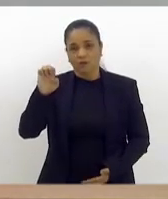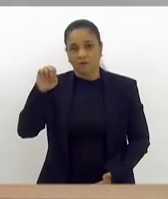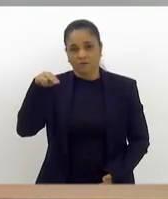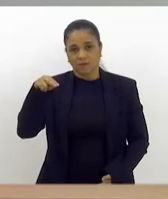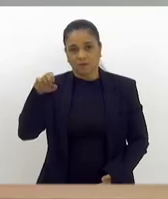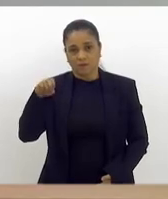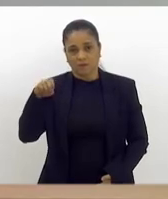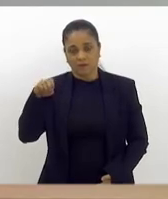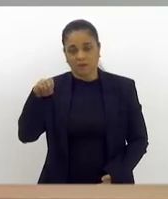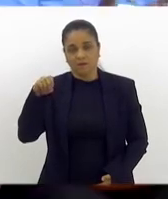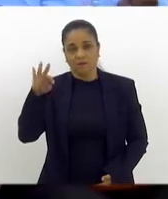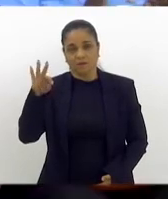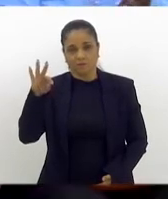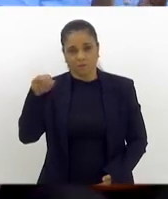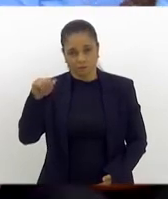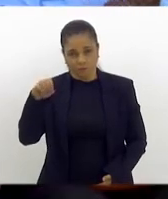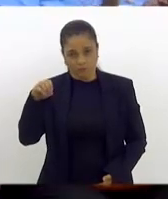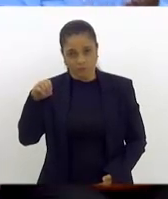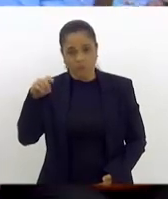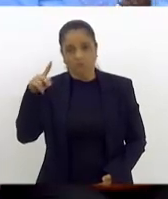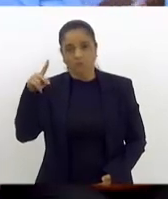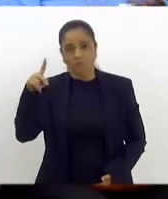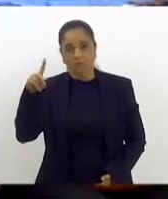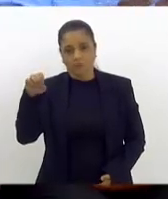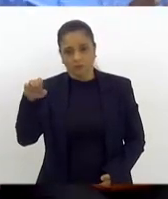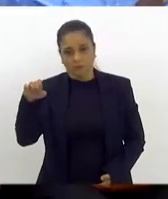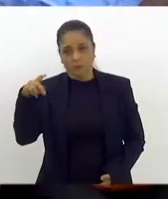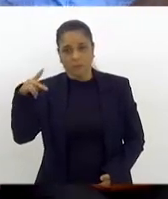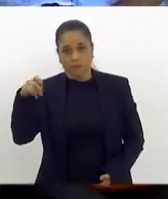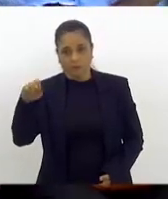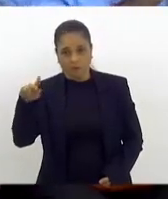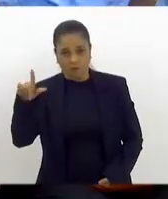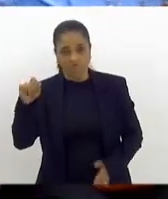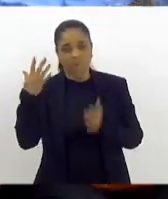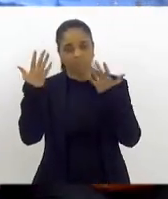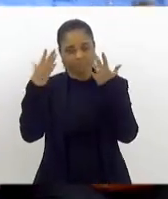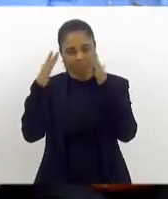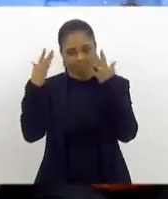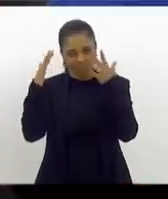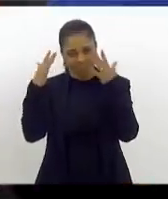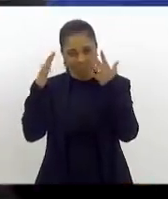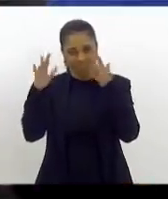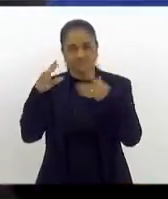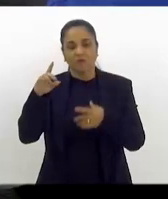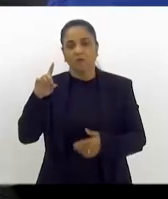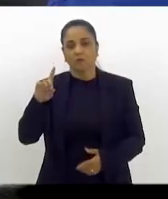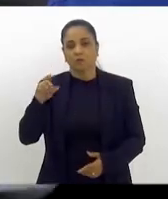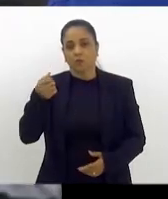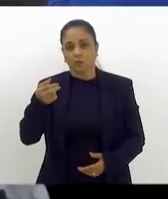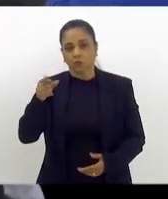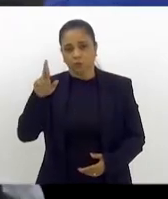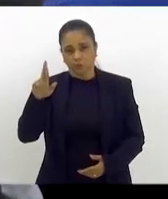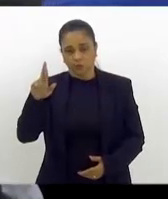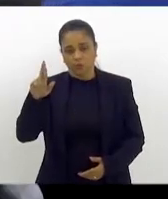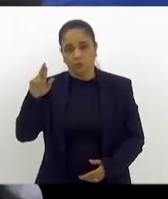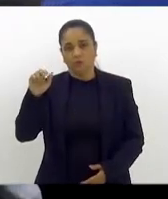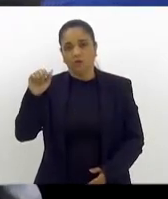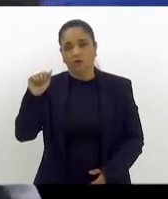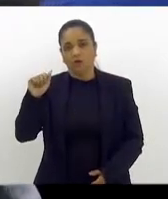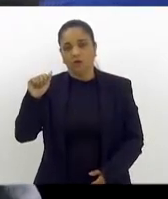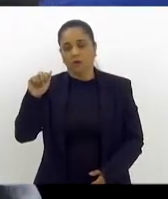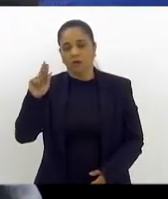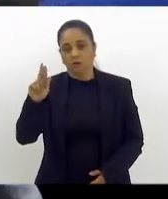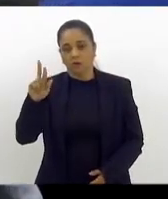mesa e um aplauso ao mesmo, doutora Antônia Aureliana Alencar,